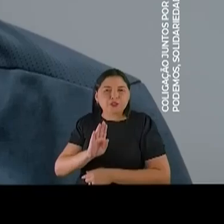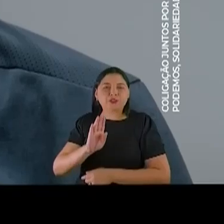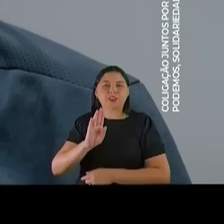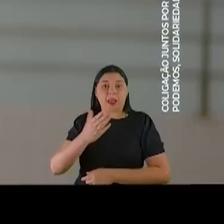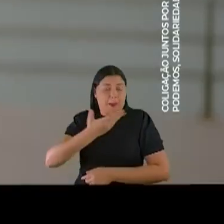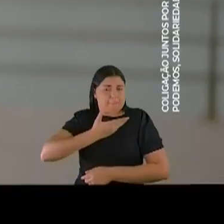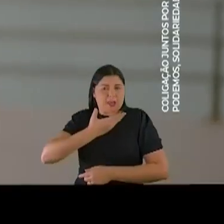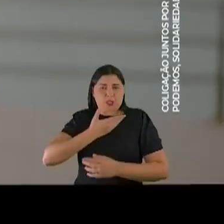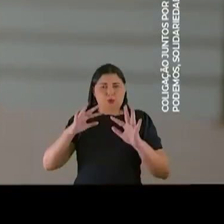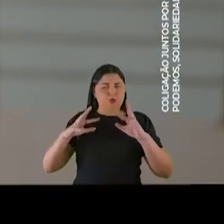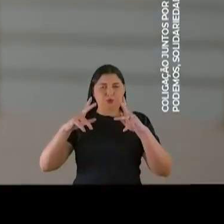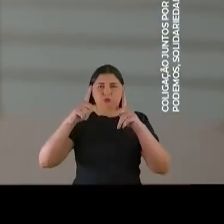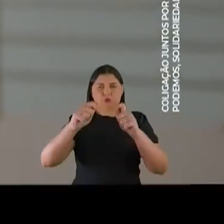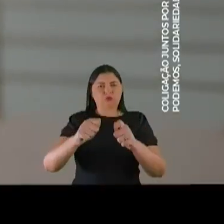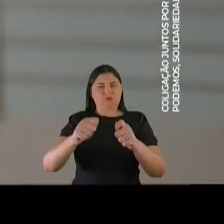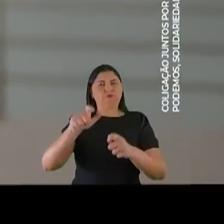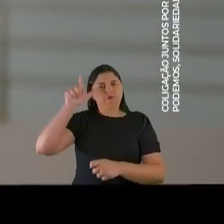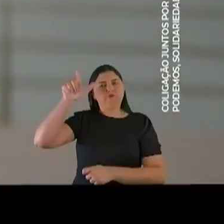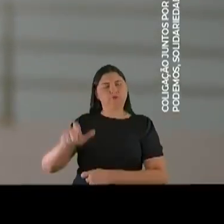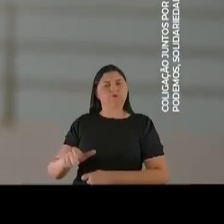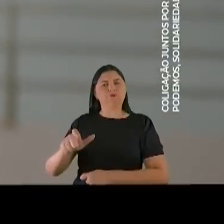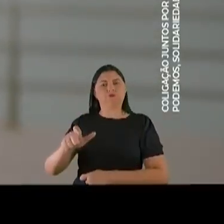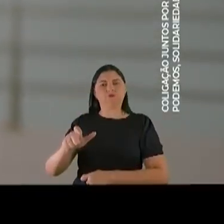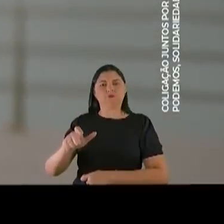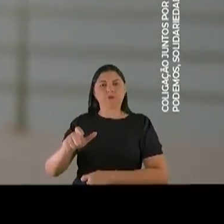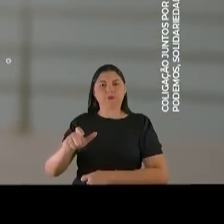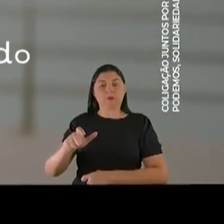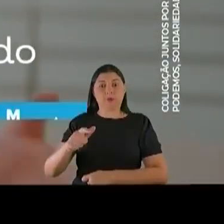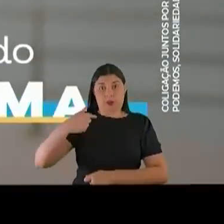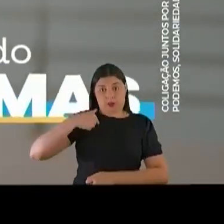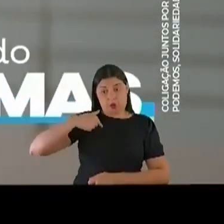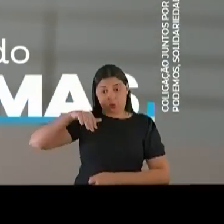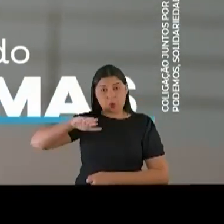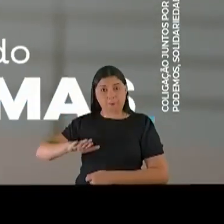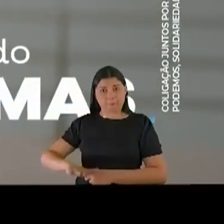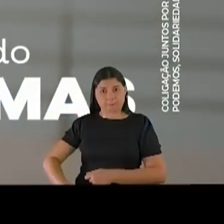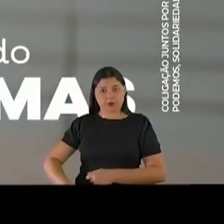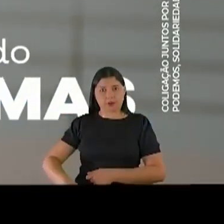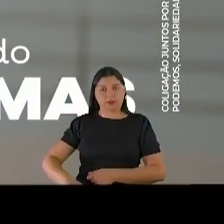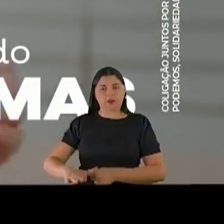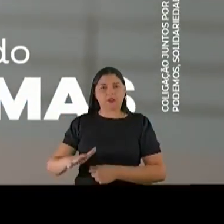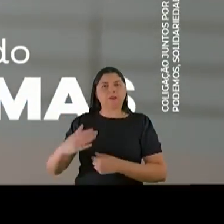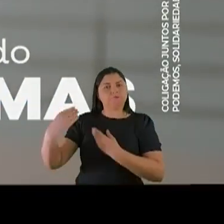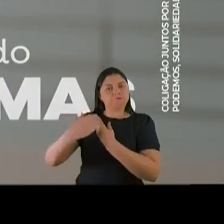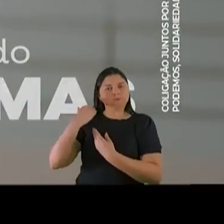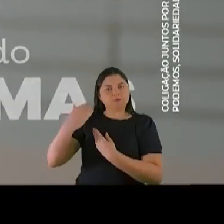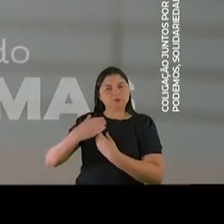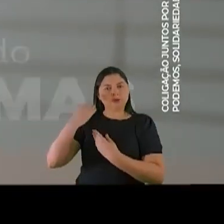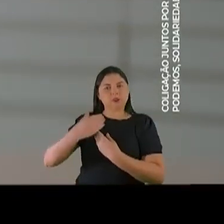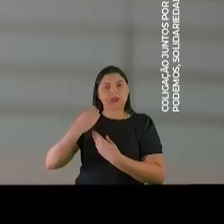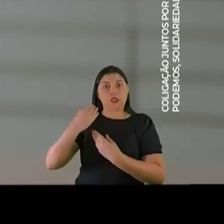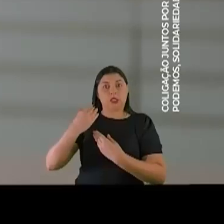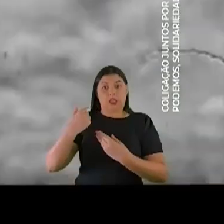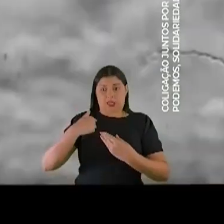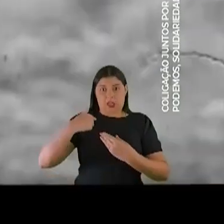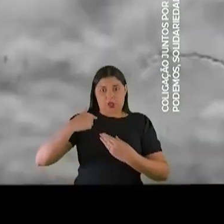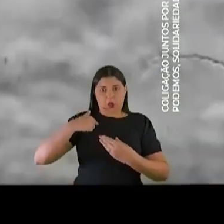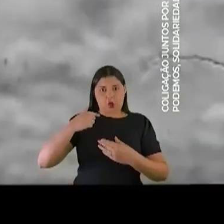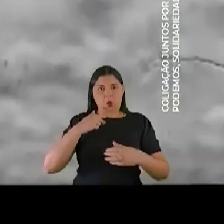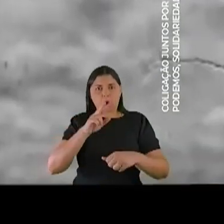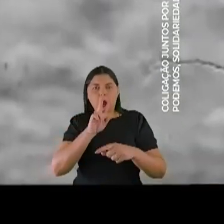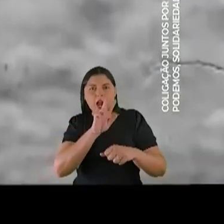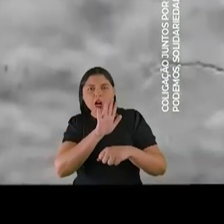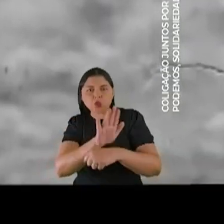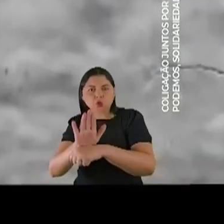para ser o nosso prefeito. Desde pequeno, fui criado assim, resolvendo problemas. Os mais pequenos, ir para a escola,